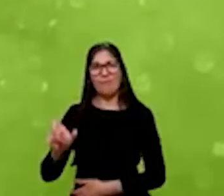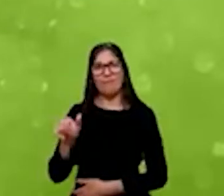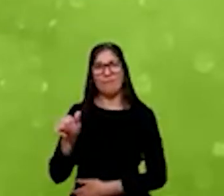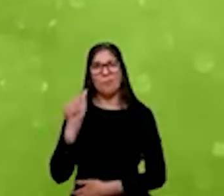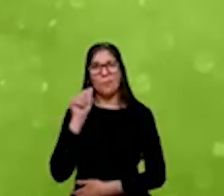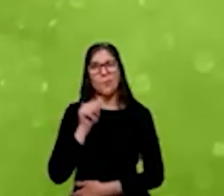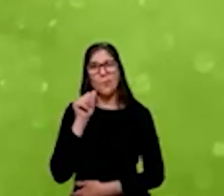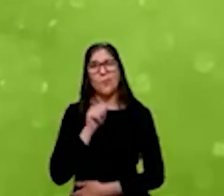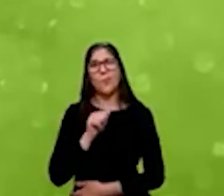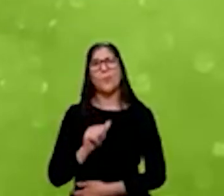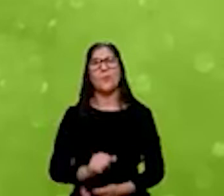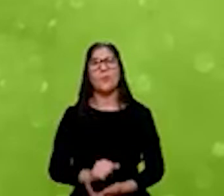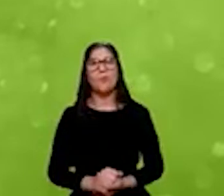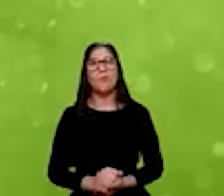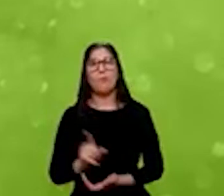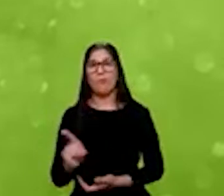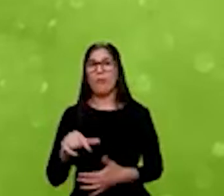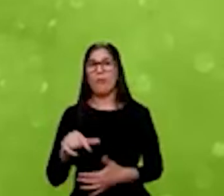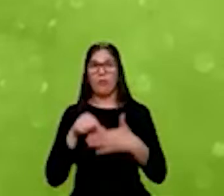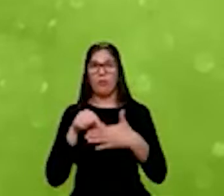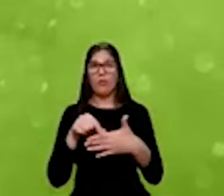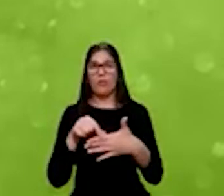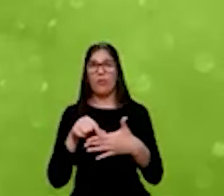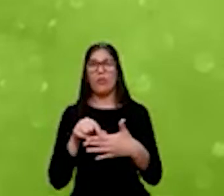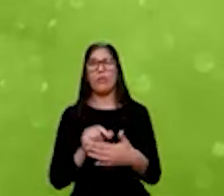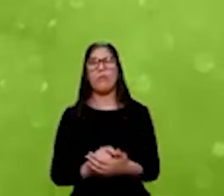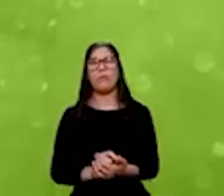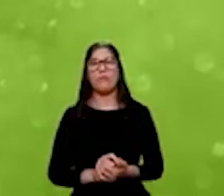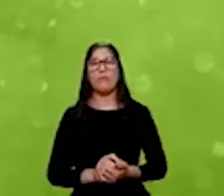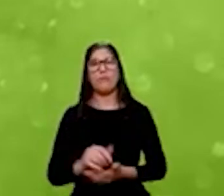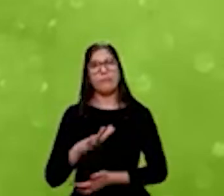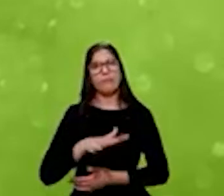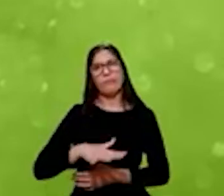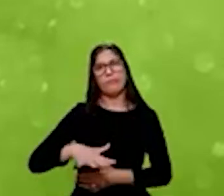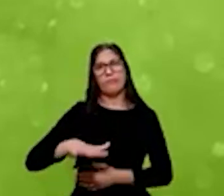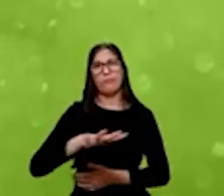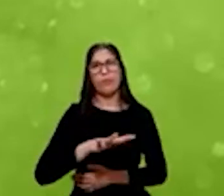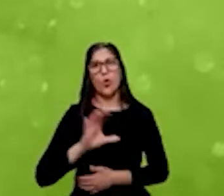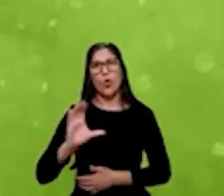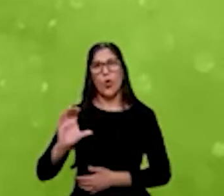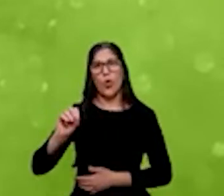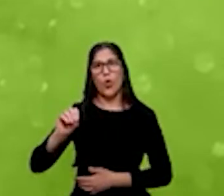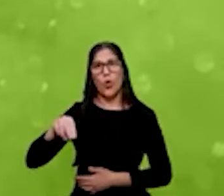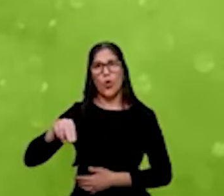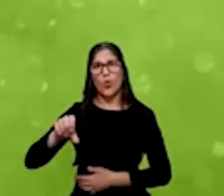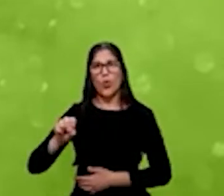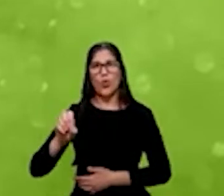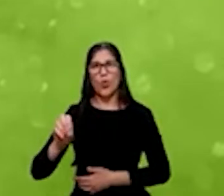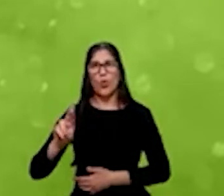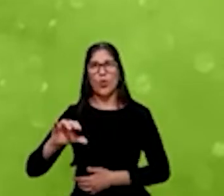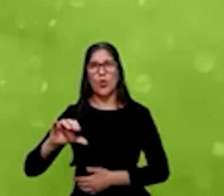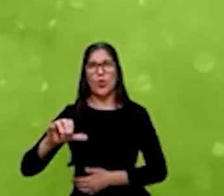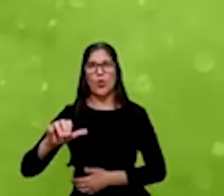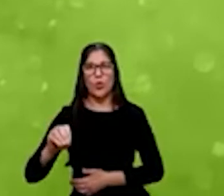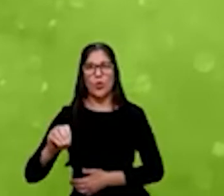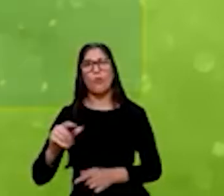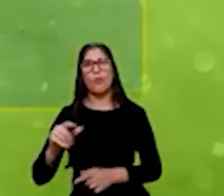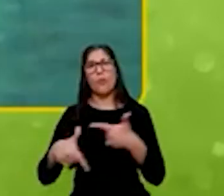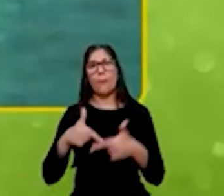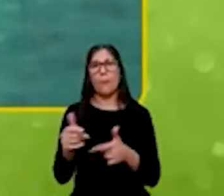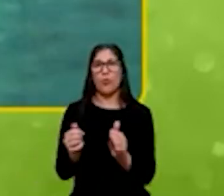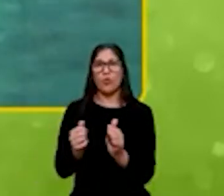Artemisia, ela lidera o consórcio que vem trabalhando conosco na